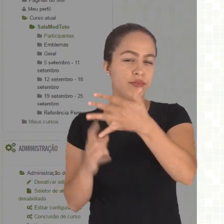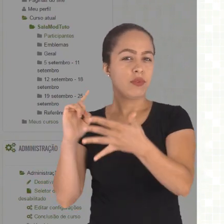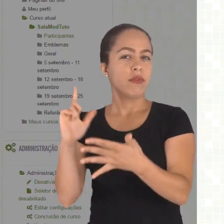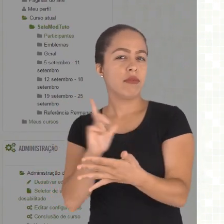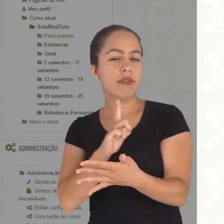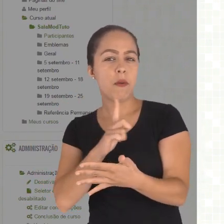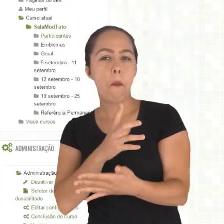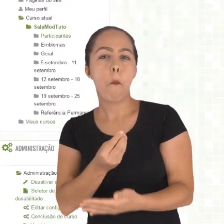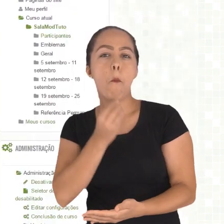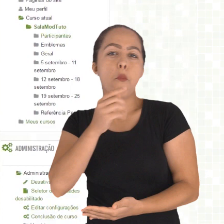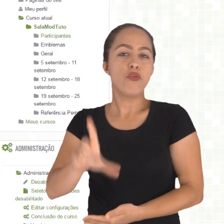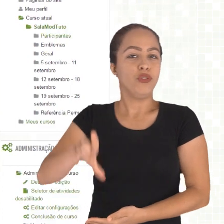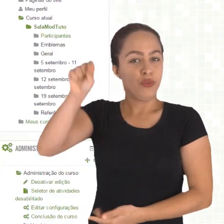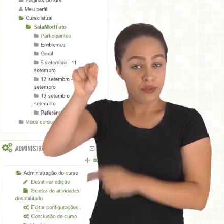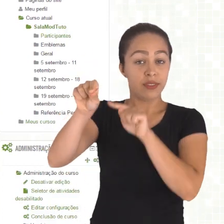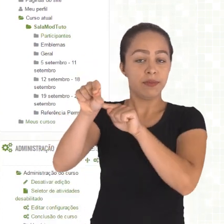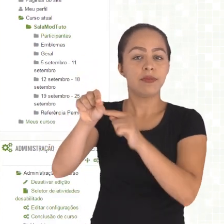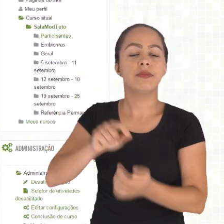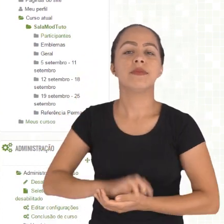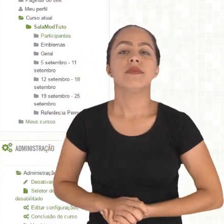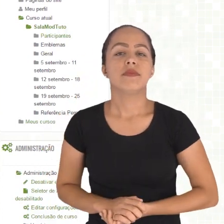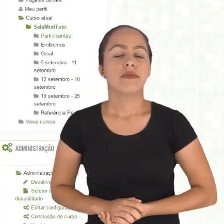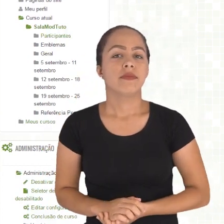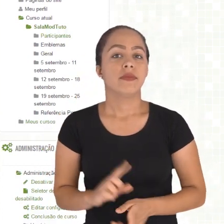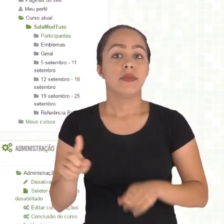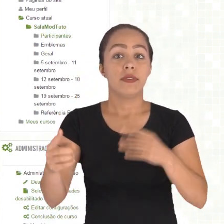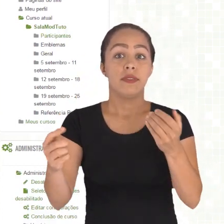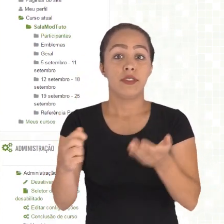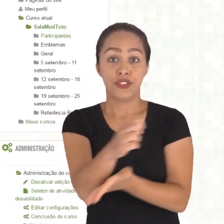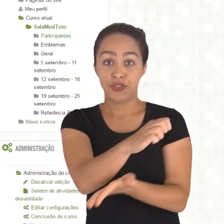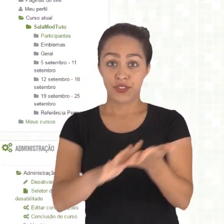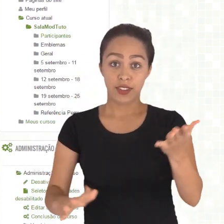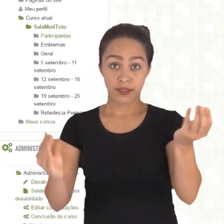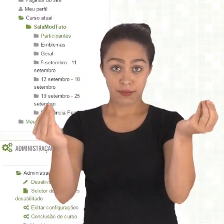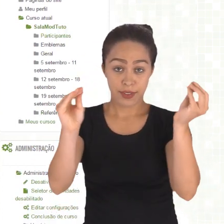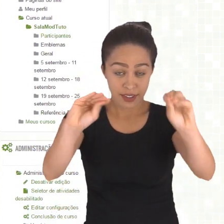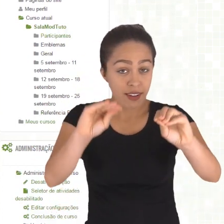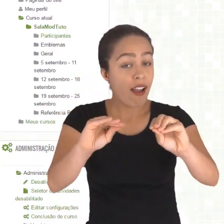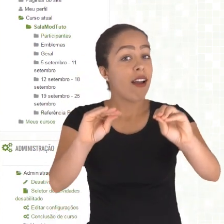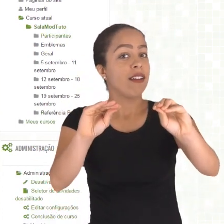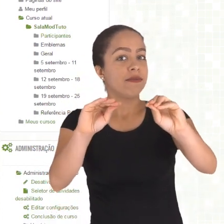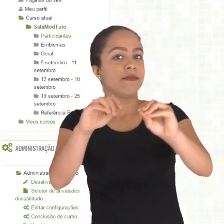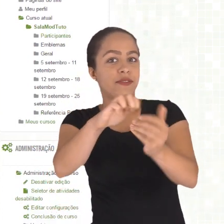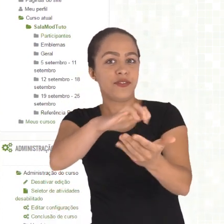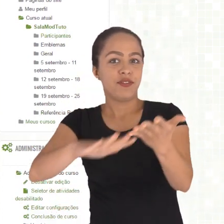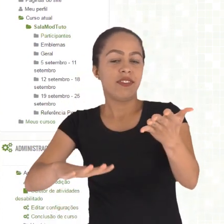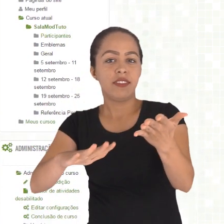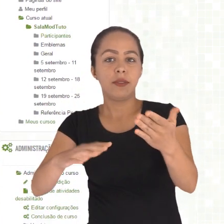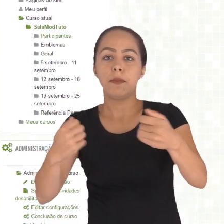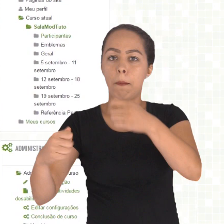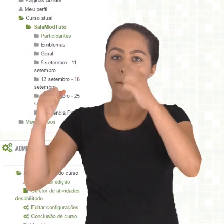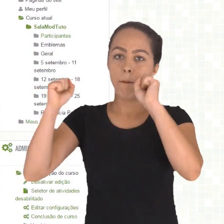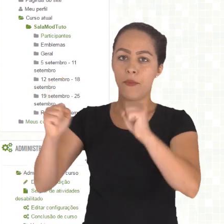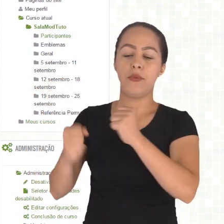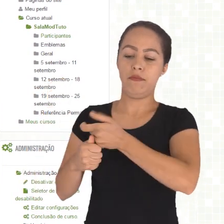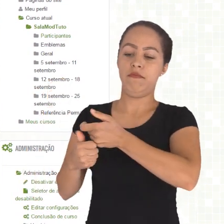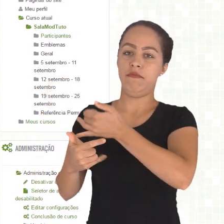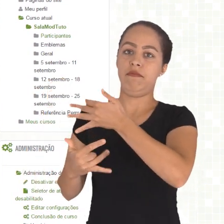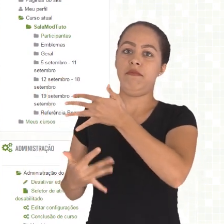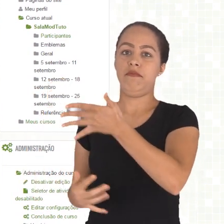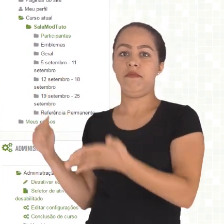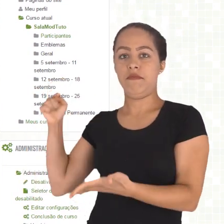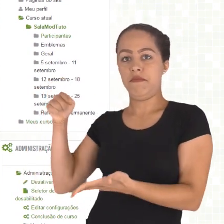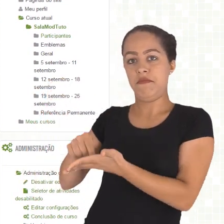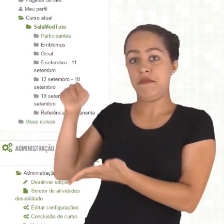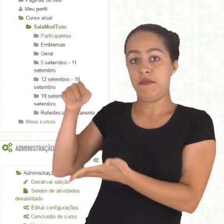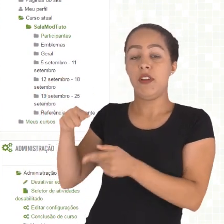para adicionar e depois que adicionar uma atividade você pode editá-la clicando nesta